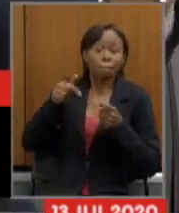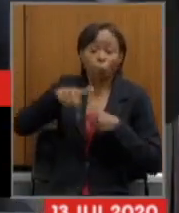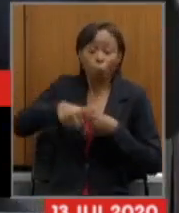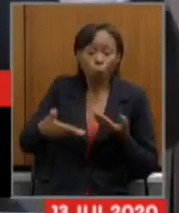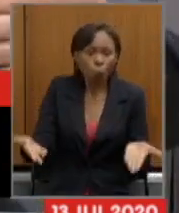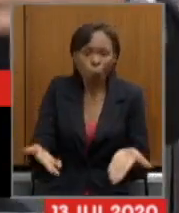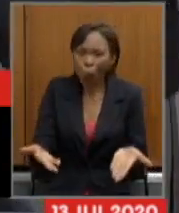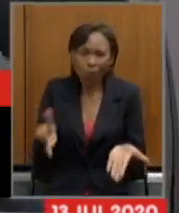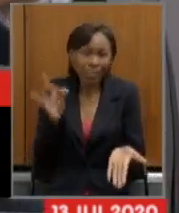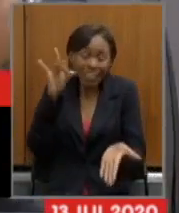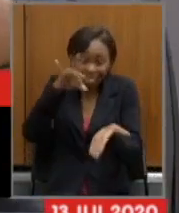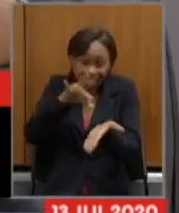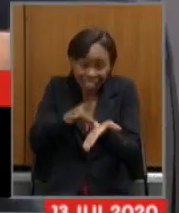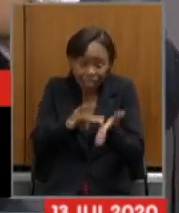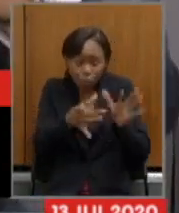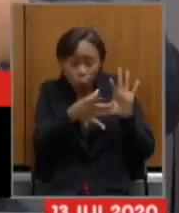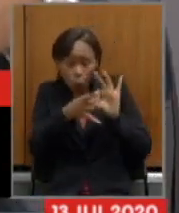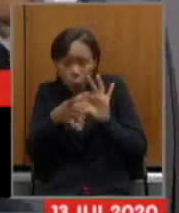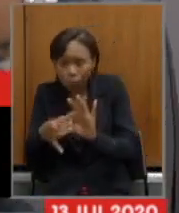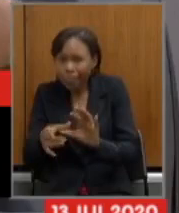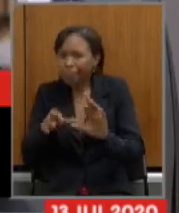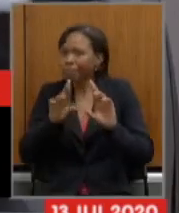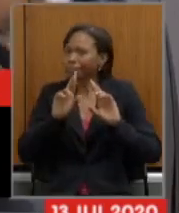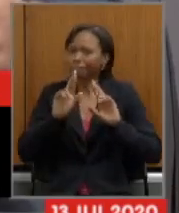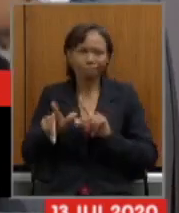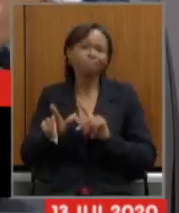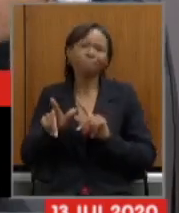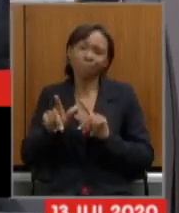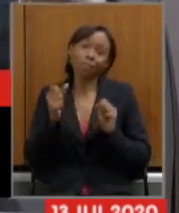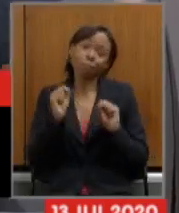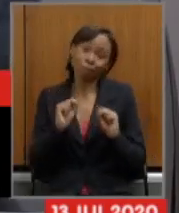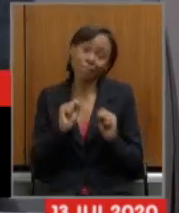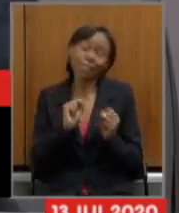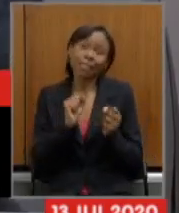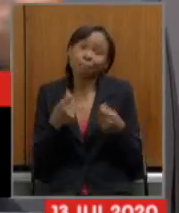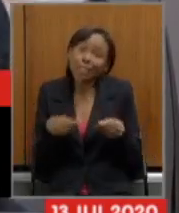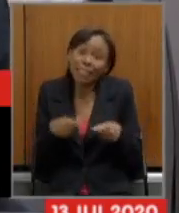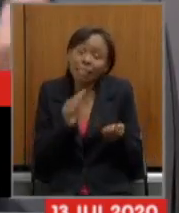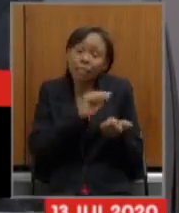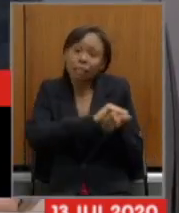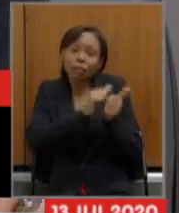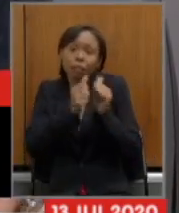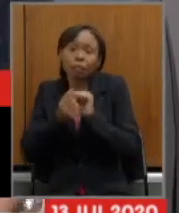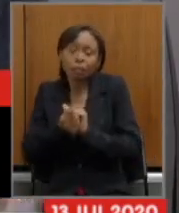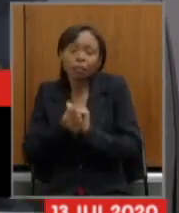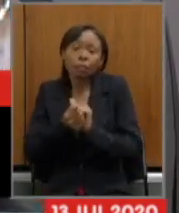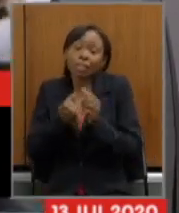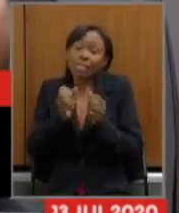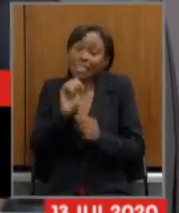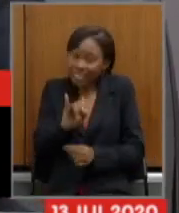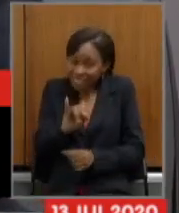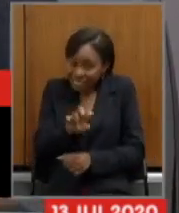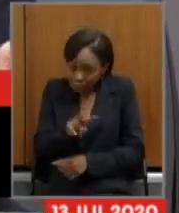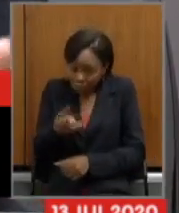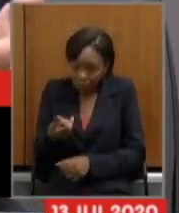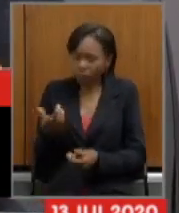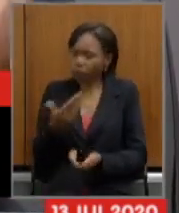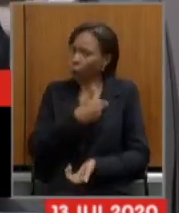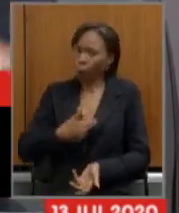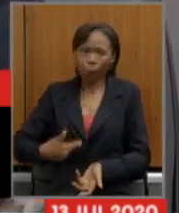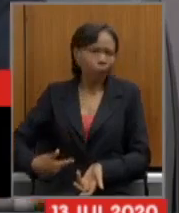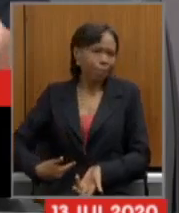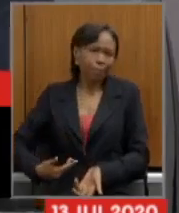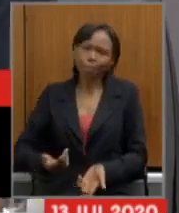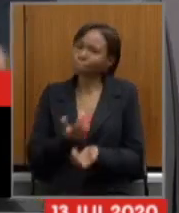colocou a senhora a realidade mudou e nós precisamos adequar a esta realidade caso contrário o governo estadual não será